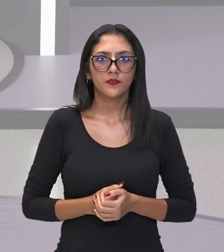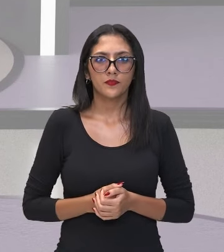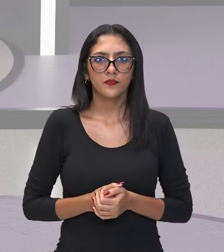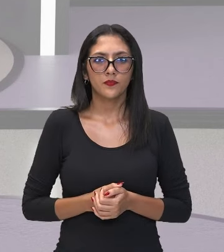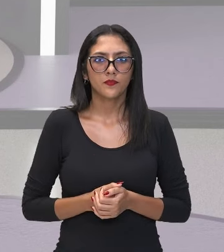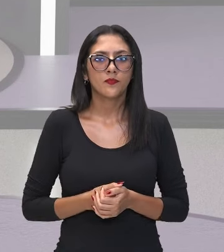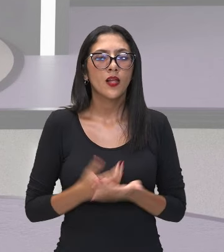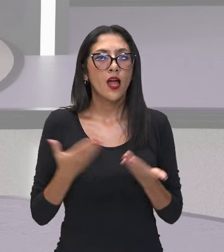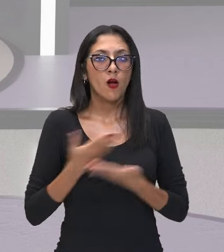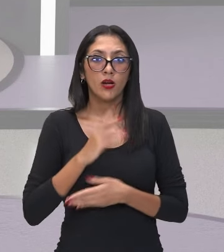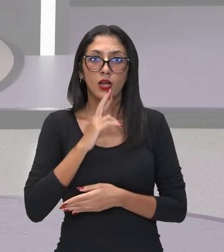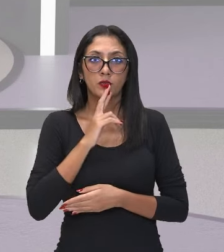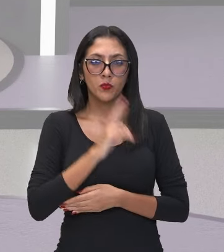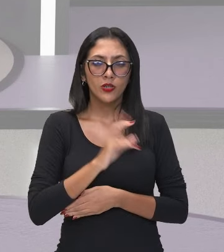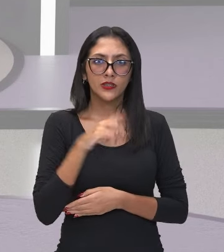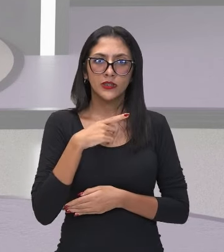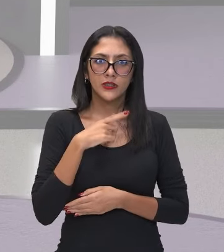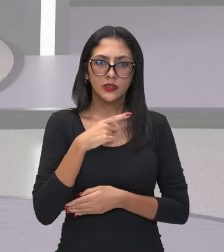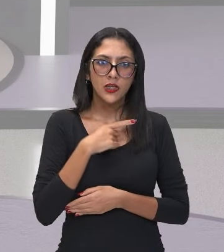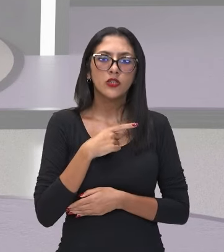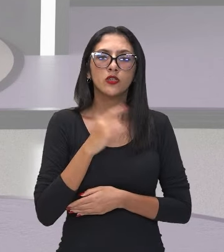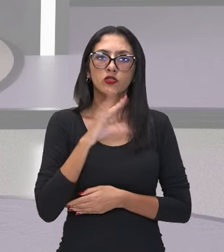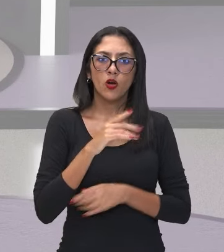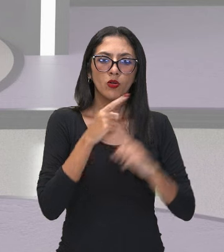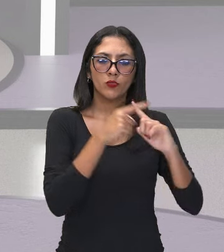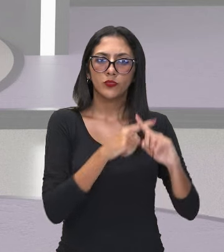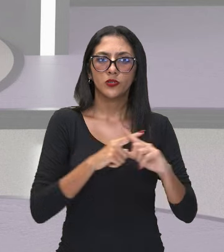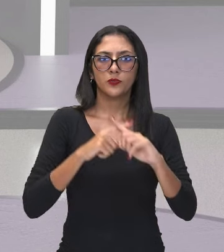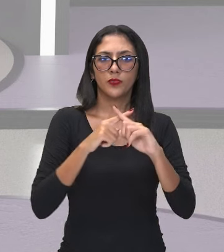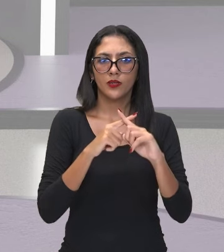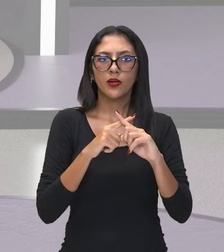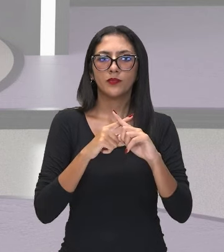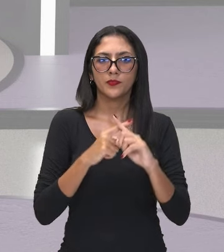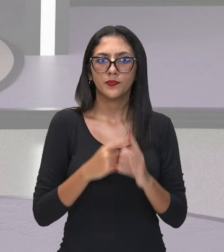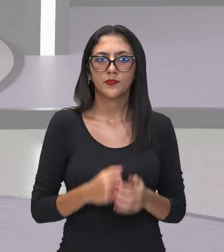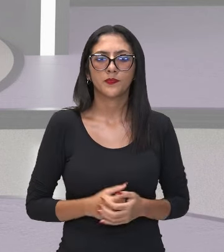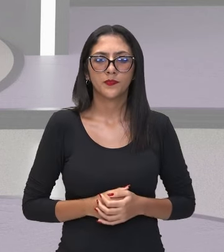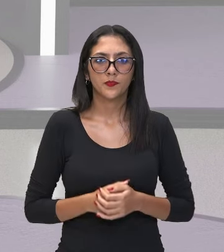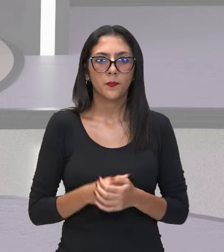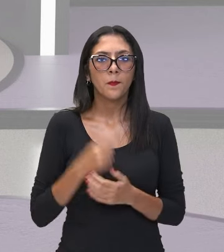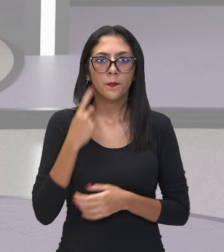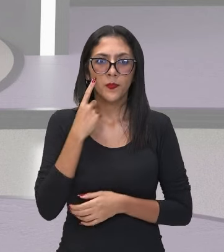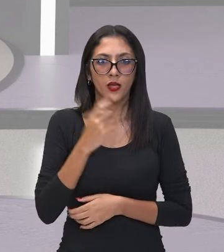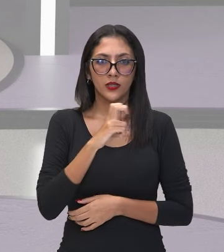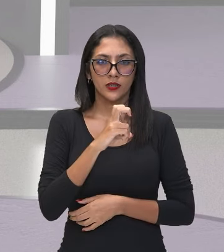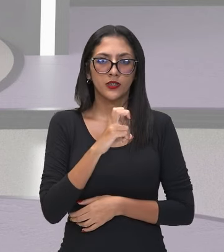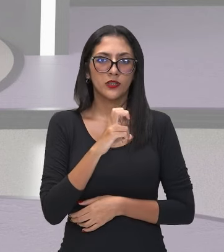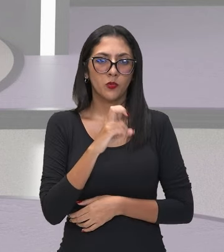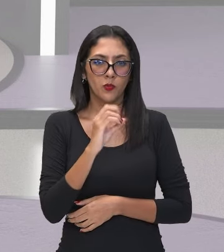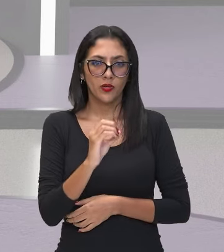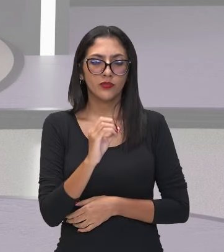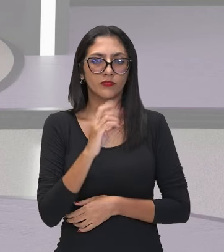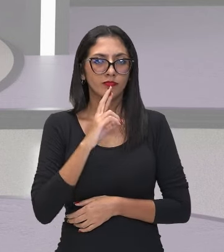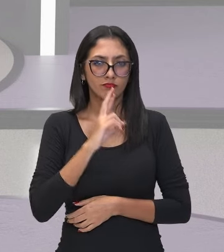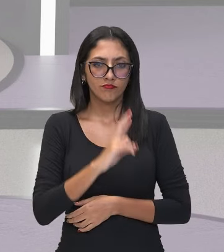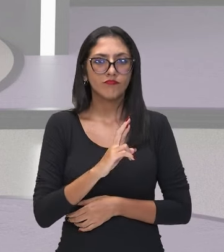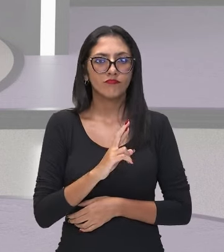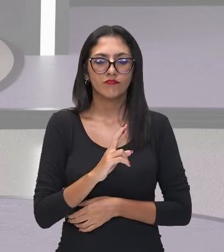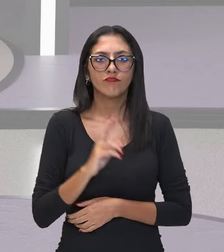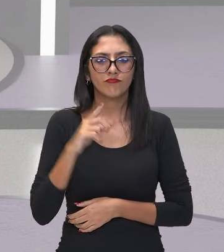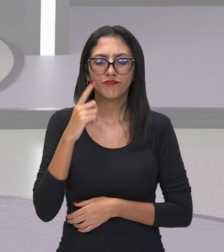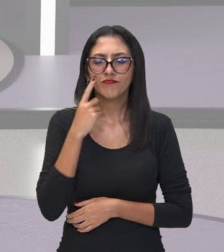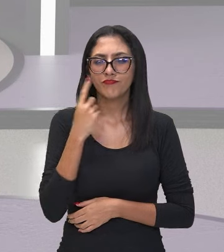resultado dessa chave, eu vou multiplicar pelo 5. Totalizando aí 50. Viu como não é